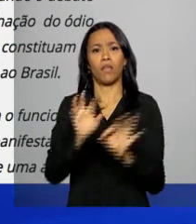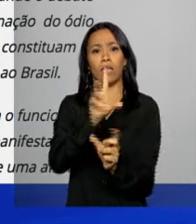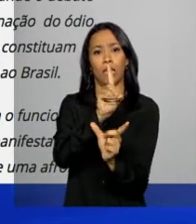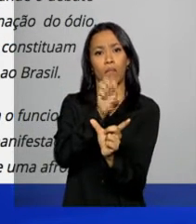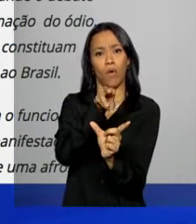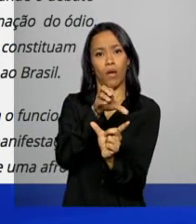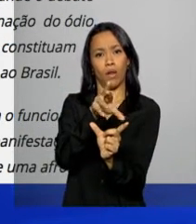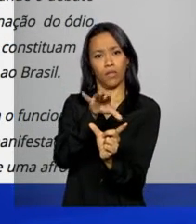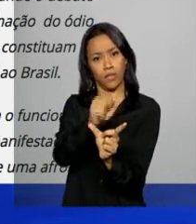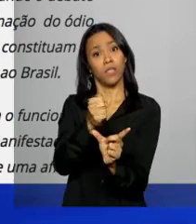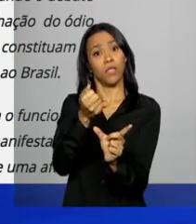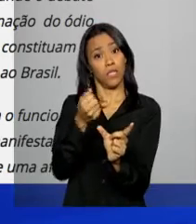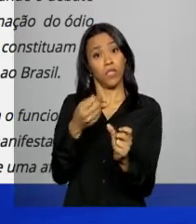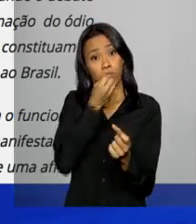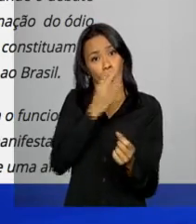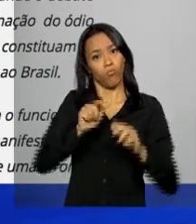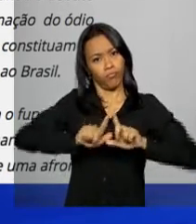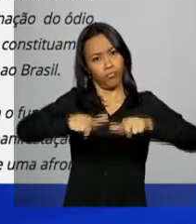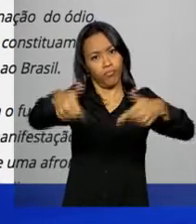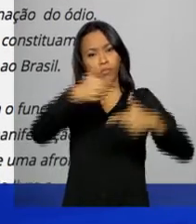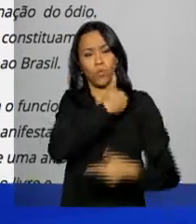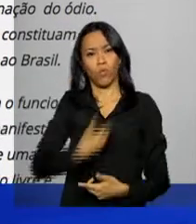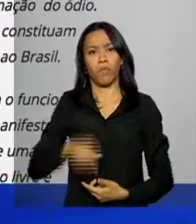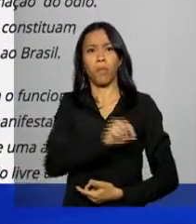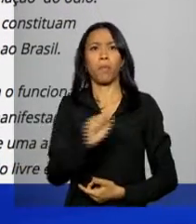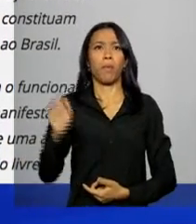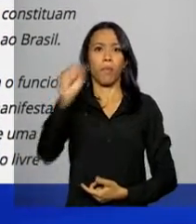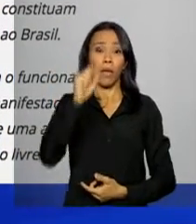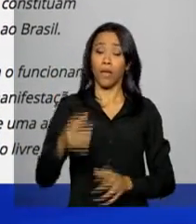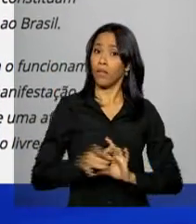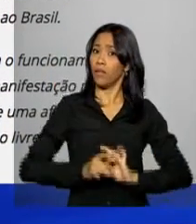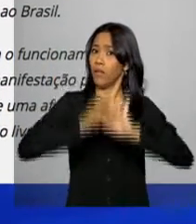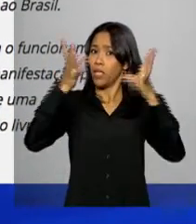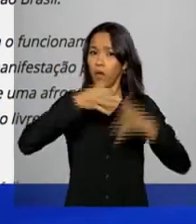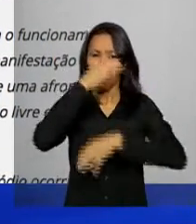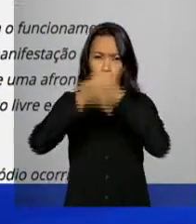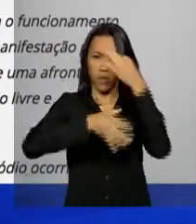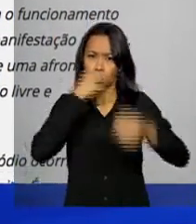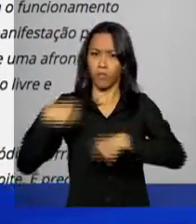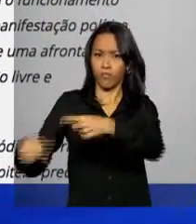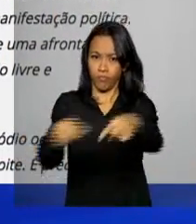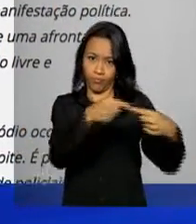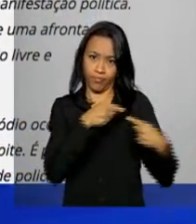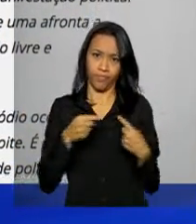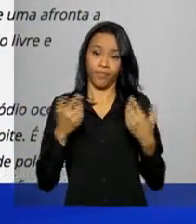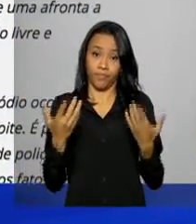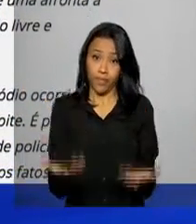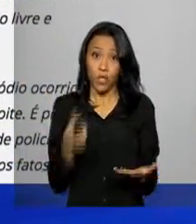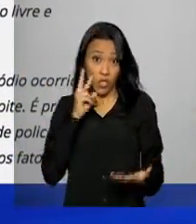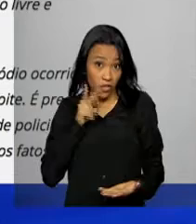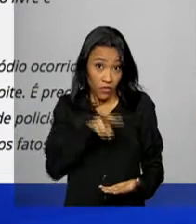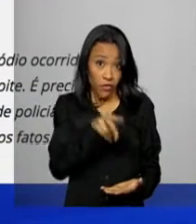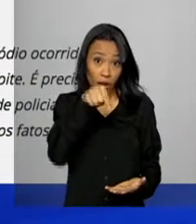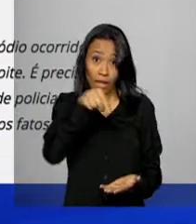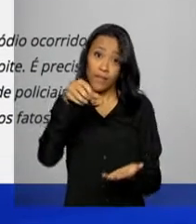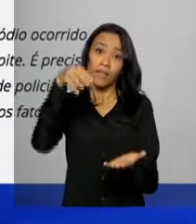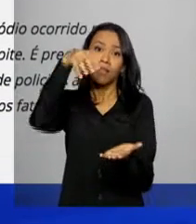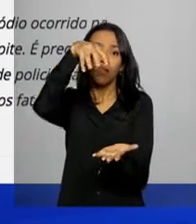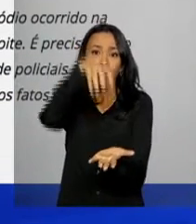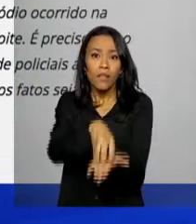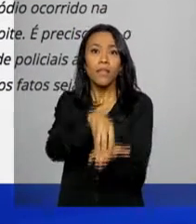instituições e para o pleno exercício do direito à expressão e à manifestação política. O que se viu na sede da